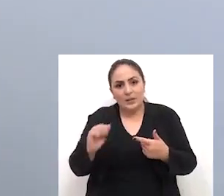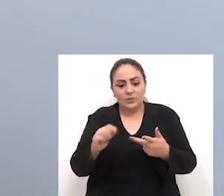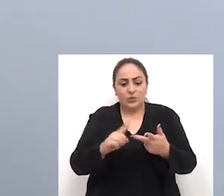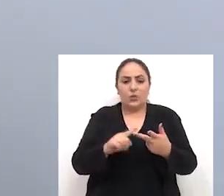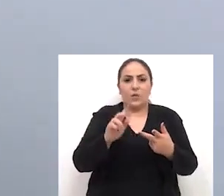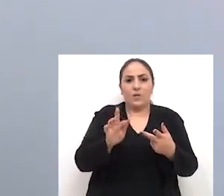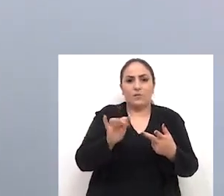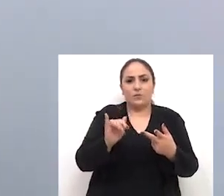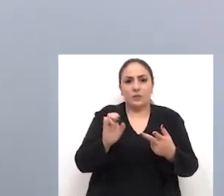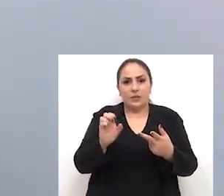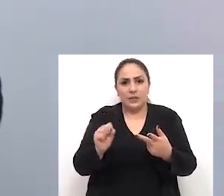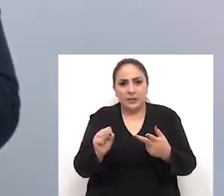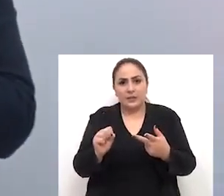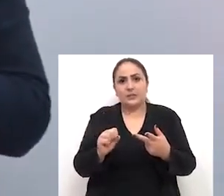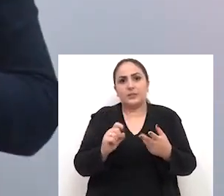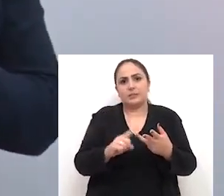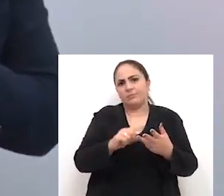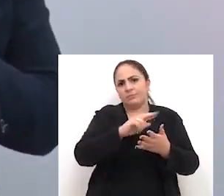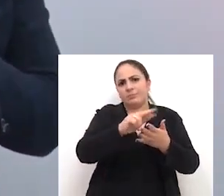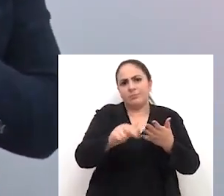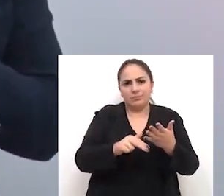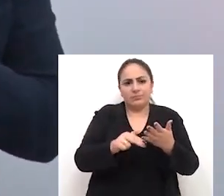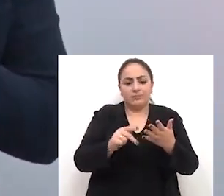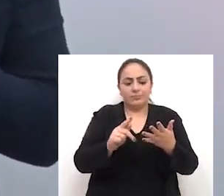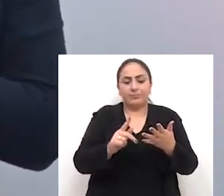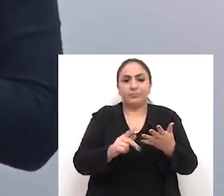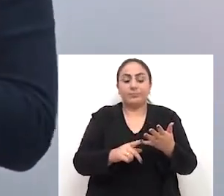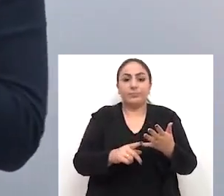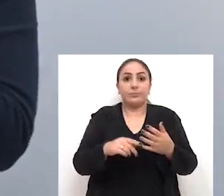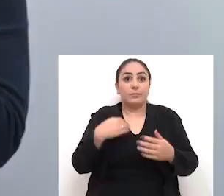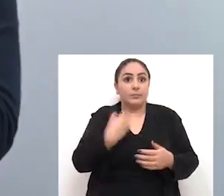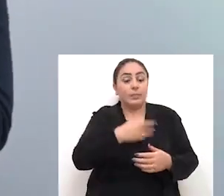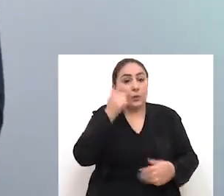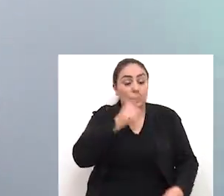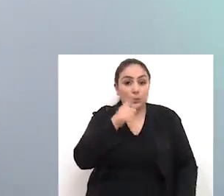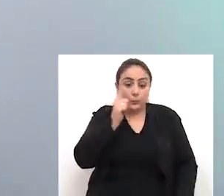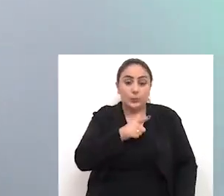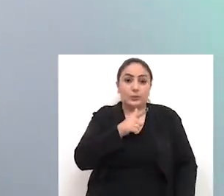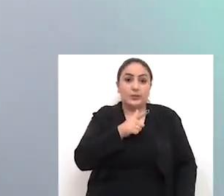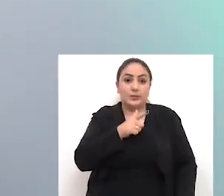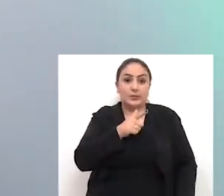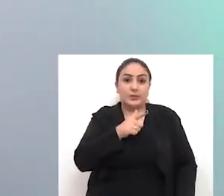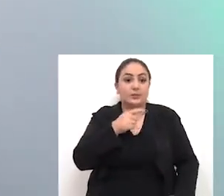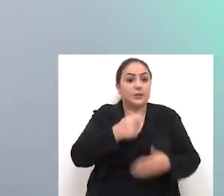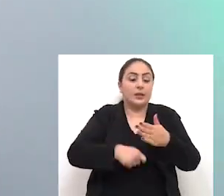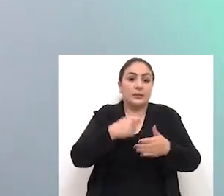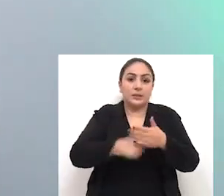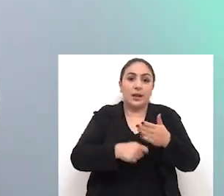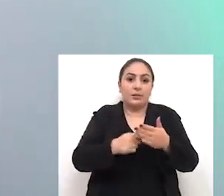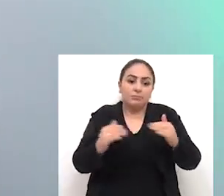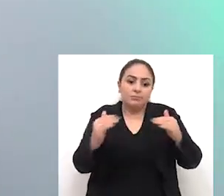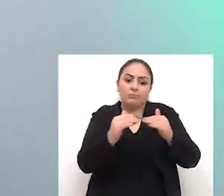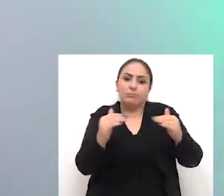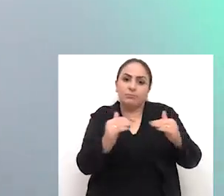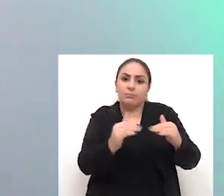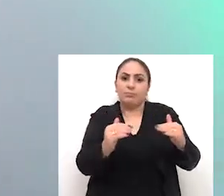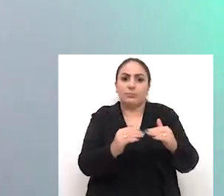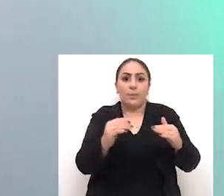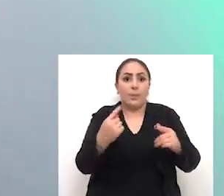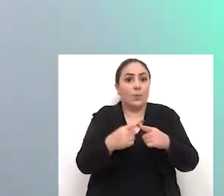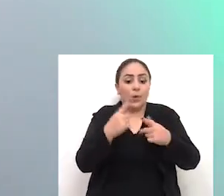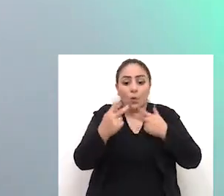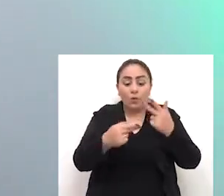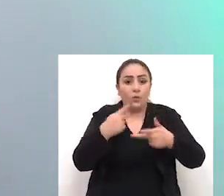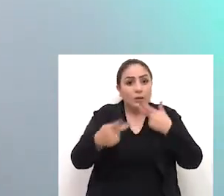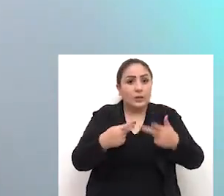também estamos restabelecendo o diálogo, depois de termos tido alguns embates, para que nós possamos buscar a convergência, porque, como eu